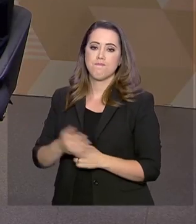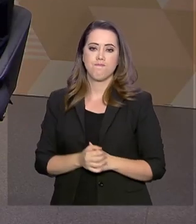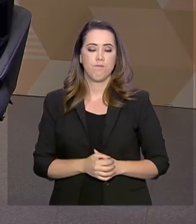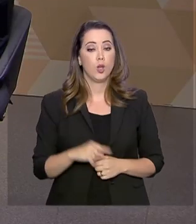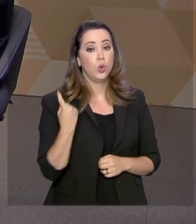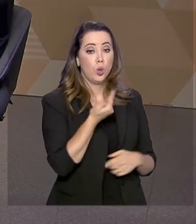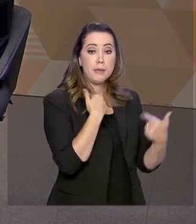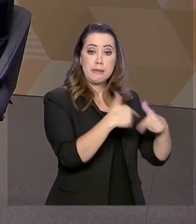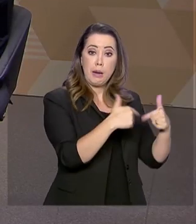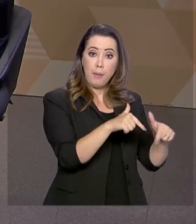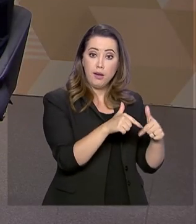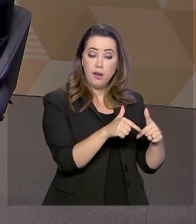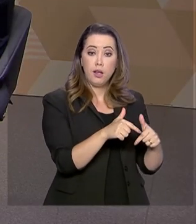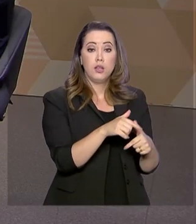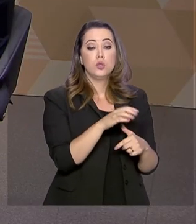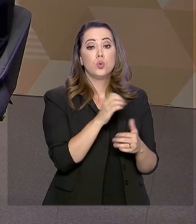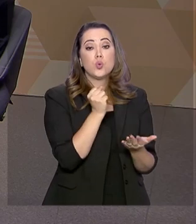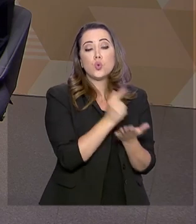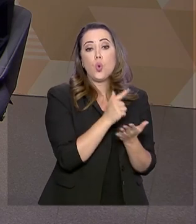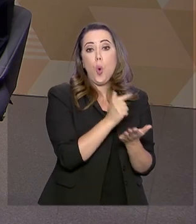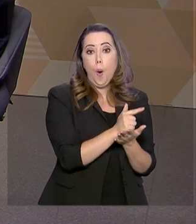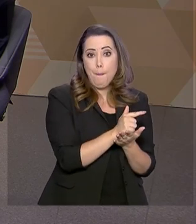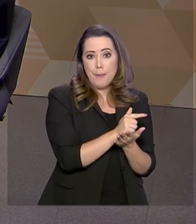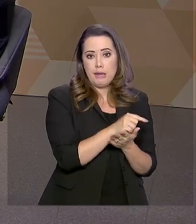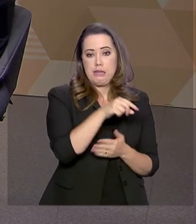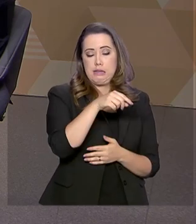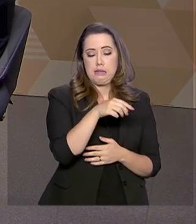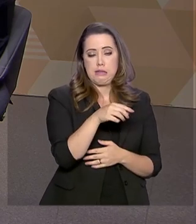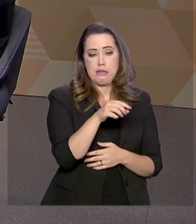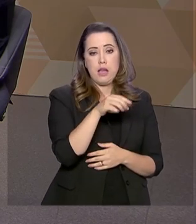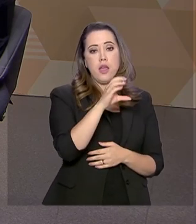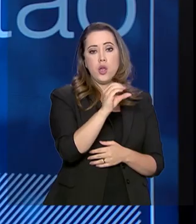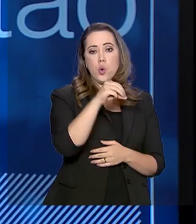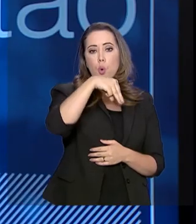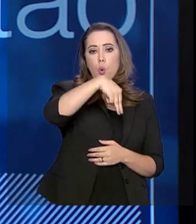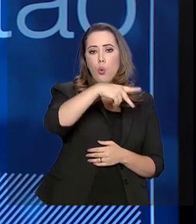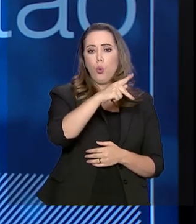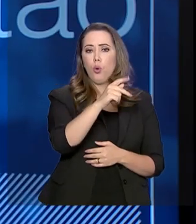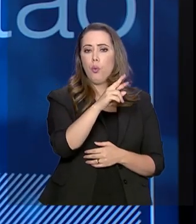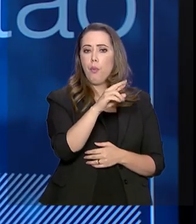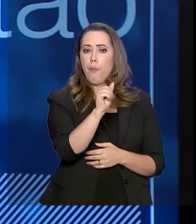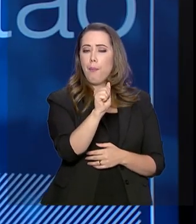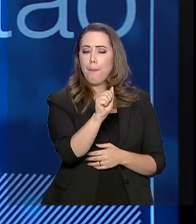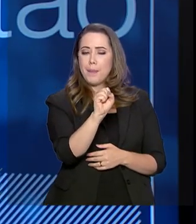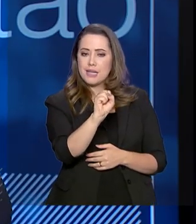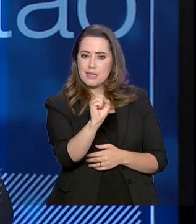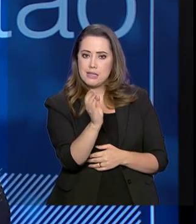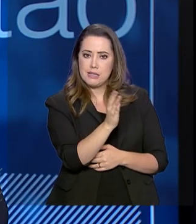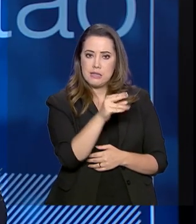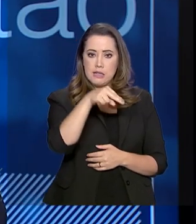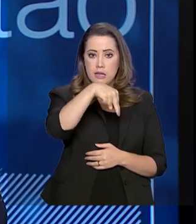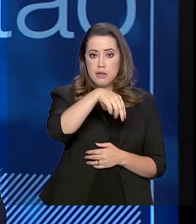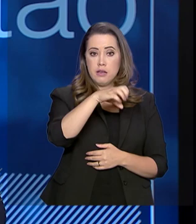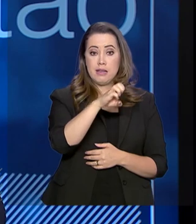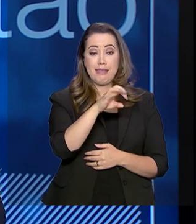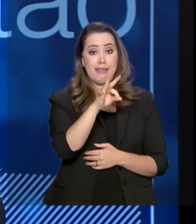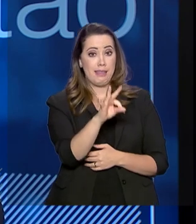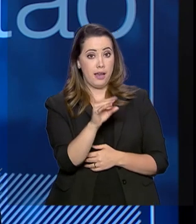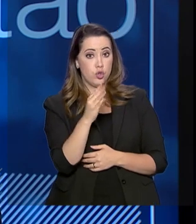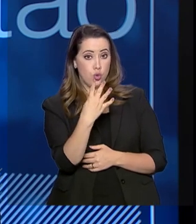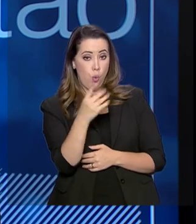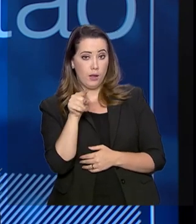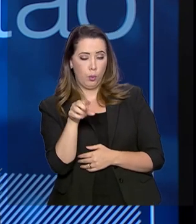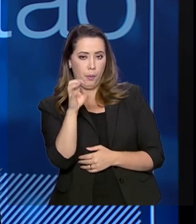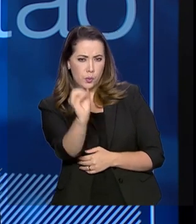trabalhando no Comprasnet 4.0, que é o novo sistema de compras unificado, que vai trabalhar de